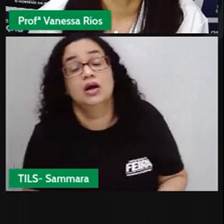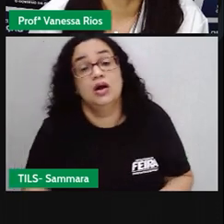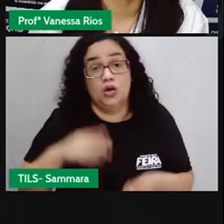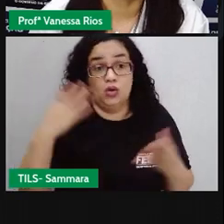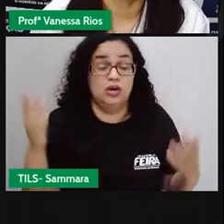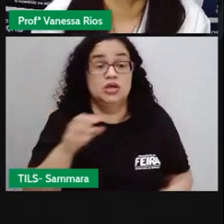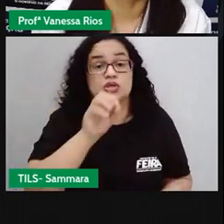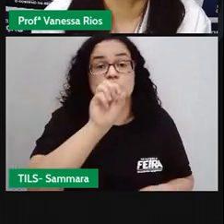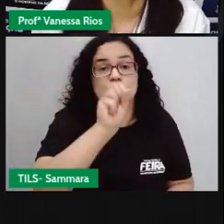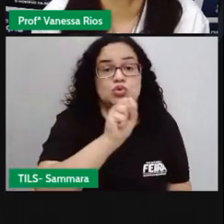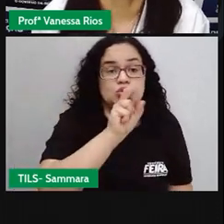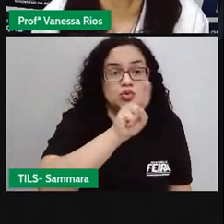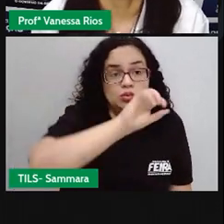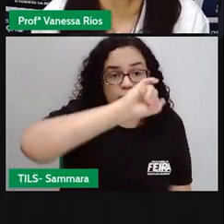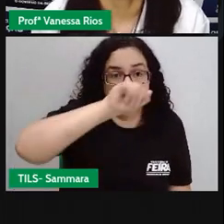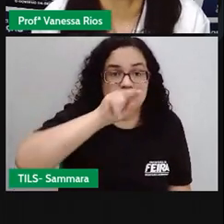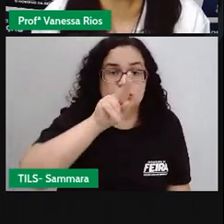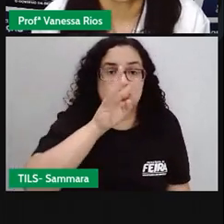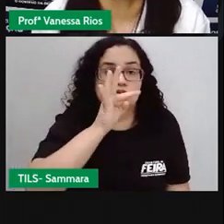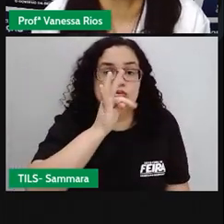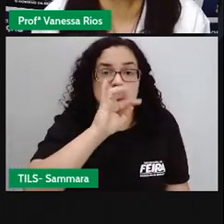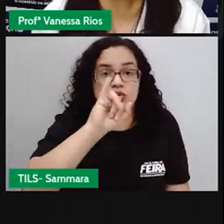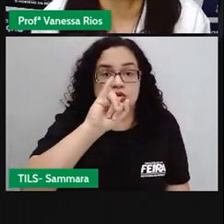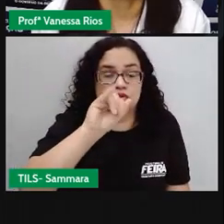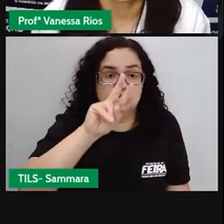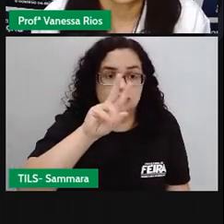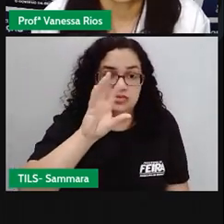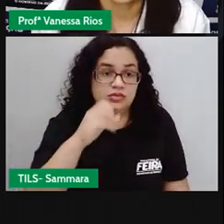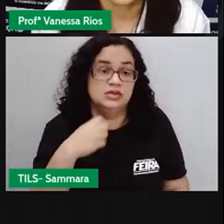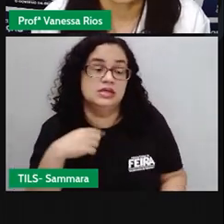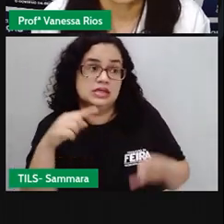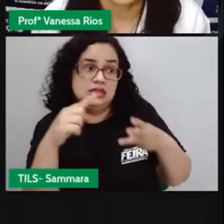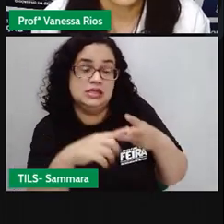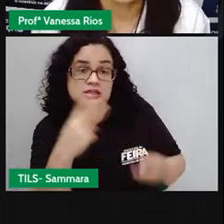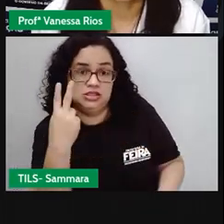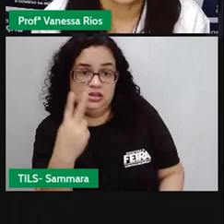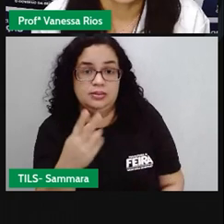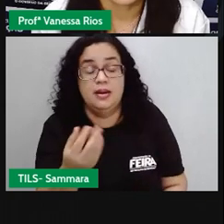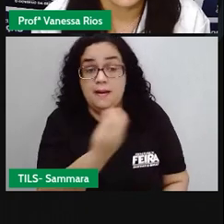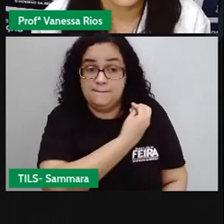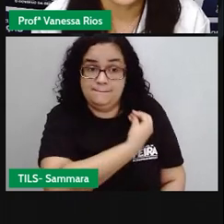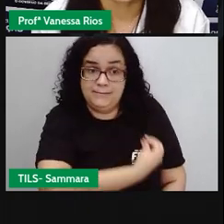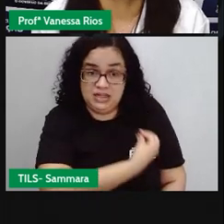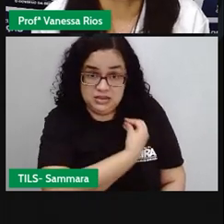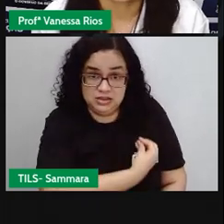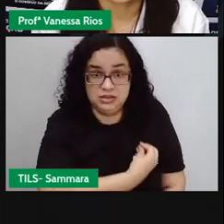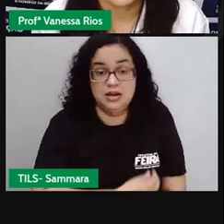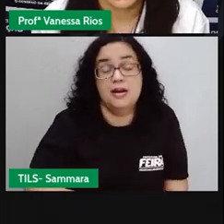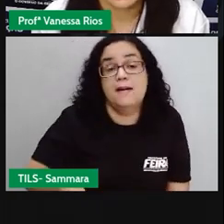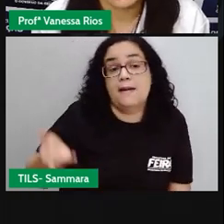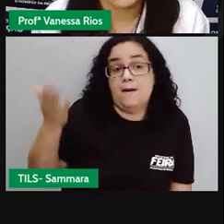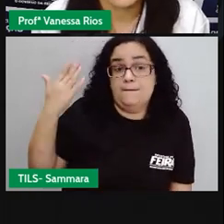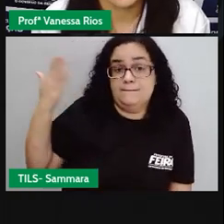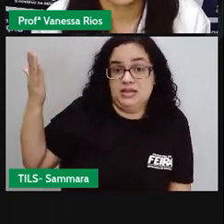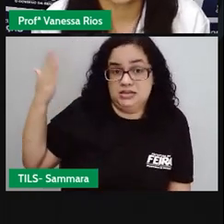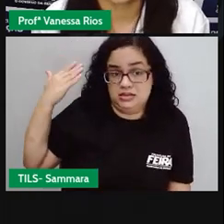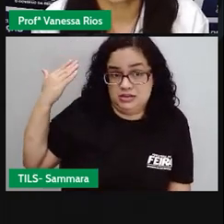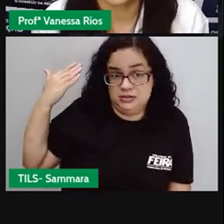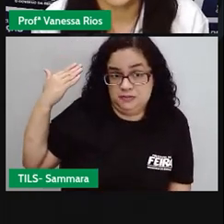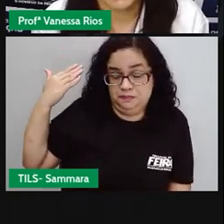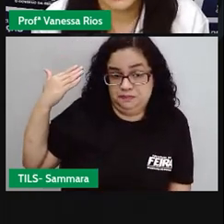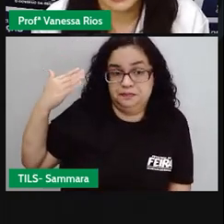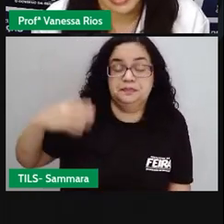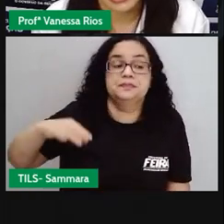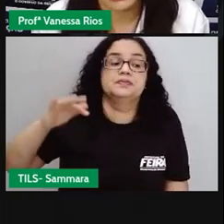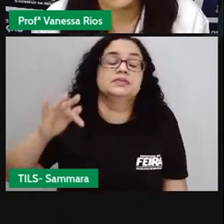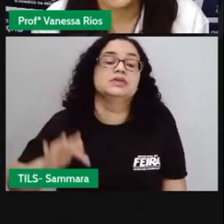No modo subjuntivo, existem aí três tempos, né? Presente, pretérito, que é a